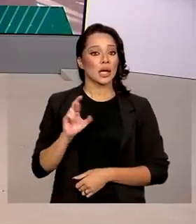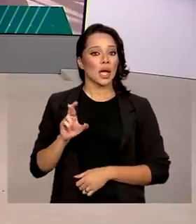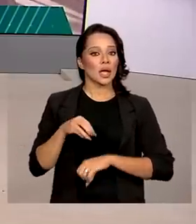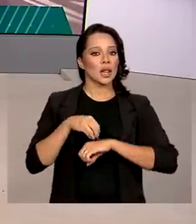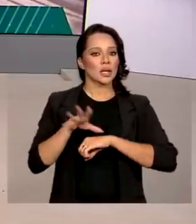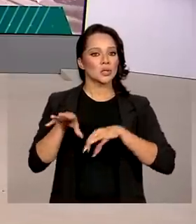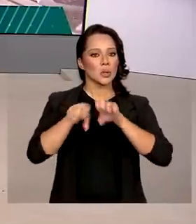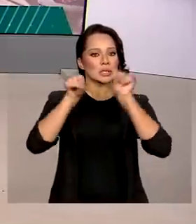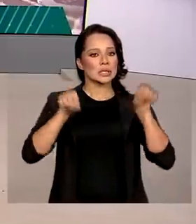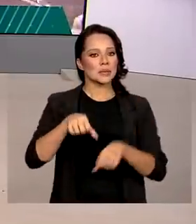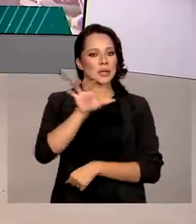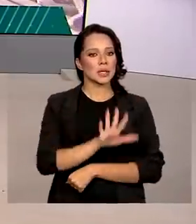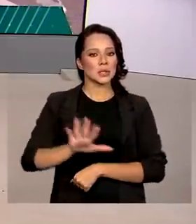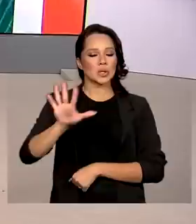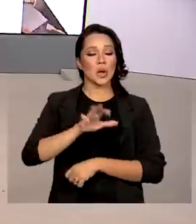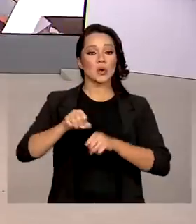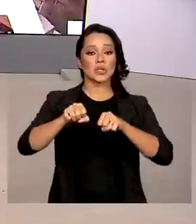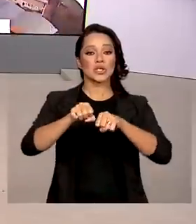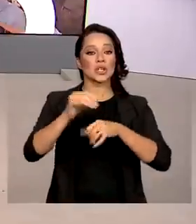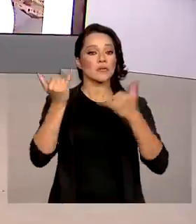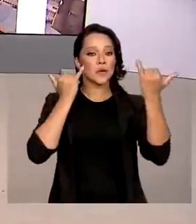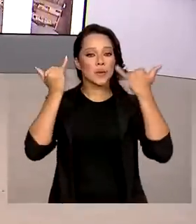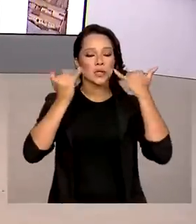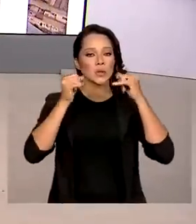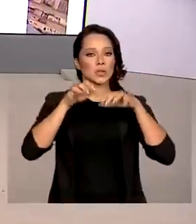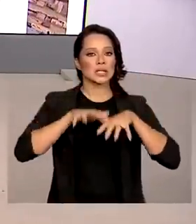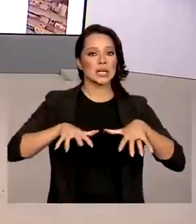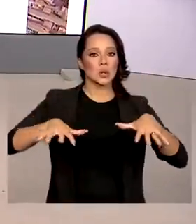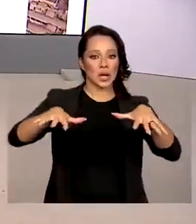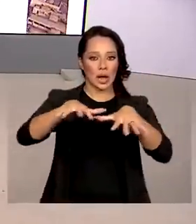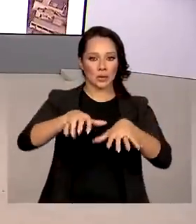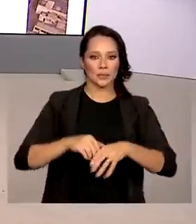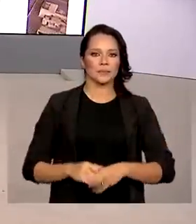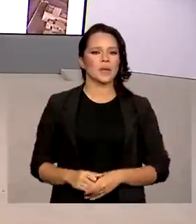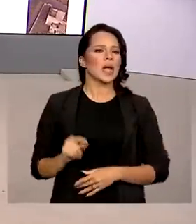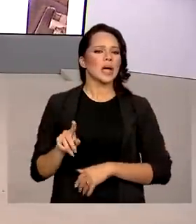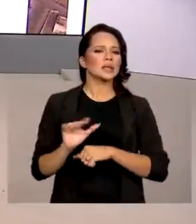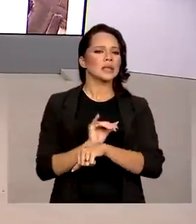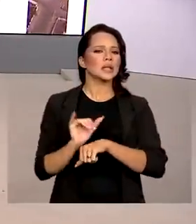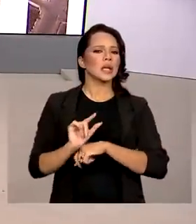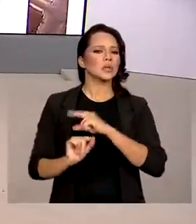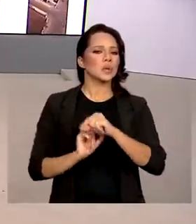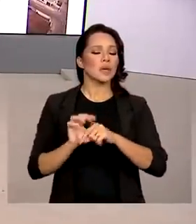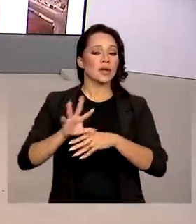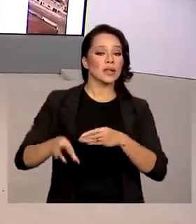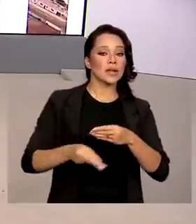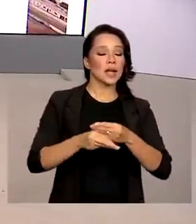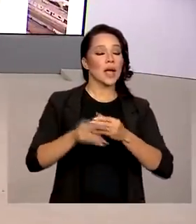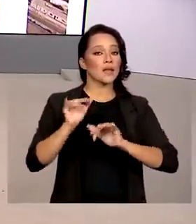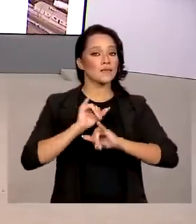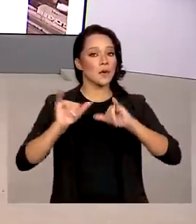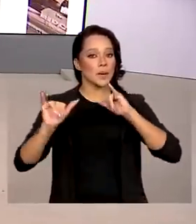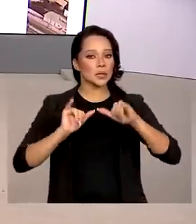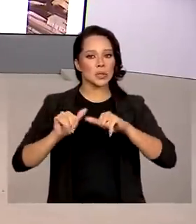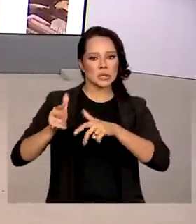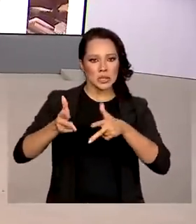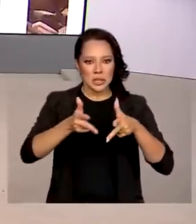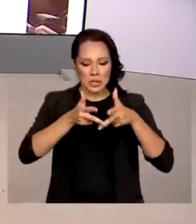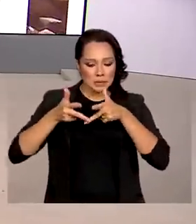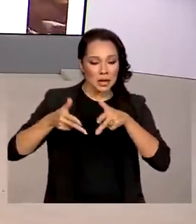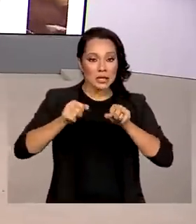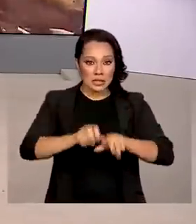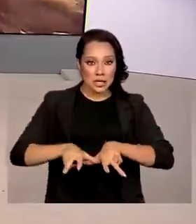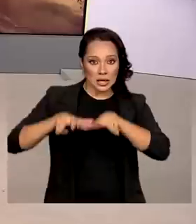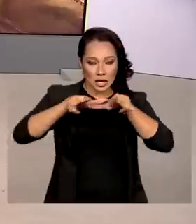lançou o Sistema Nacional de Informações Territoriais. A ferramenta vai integrar dados e imagens de